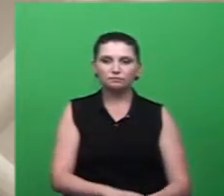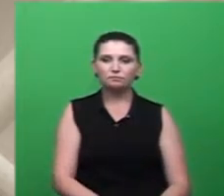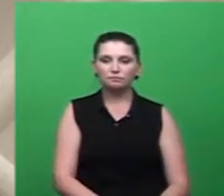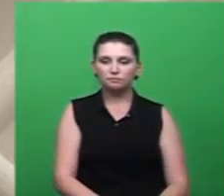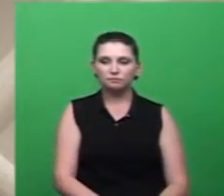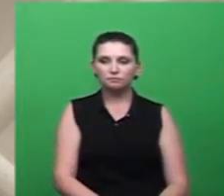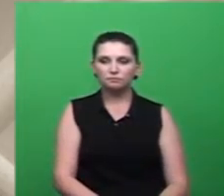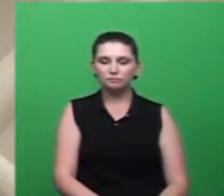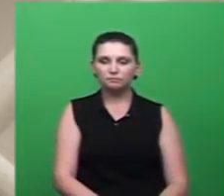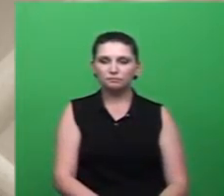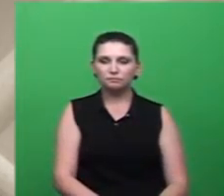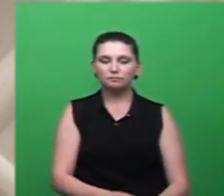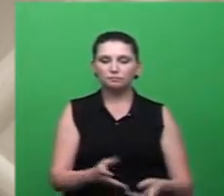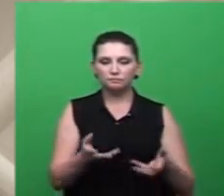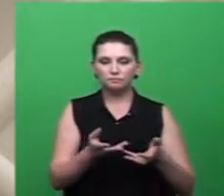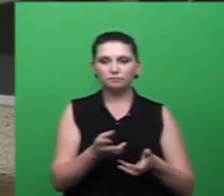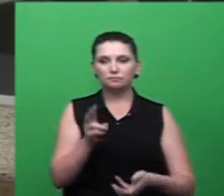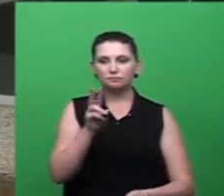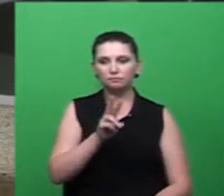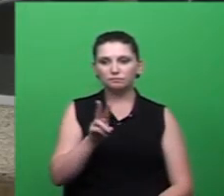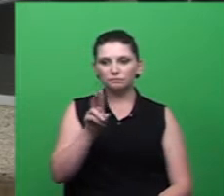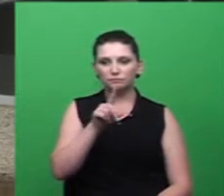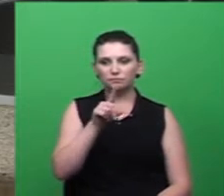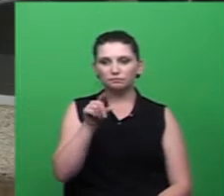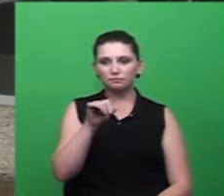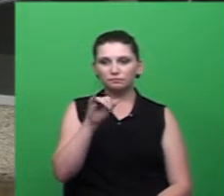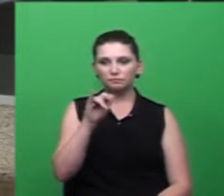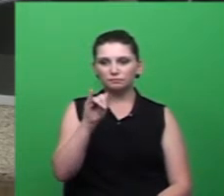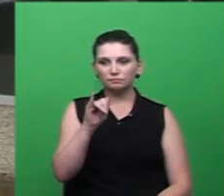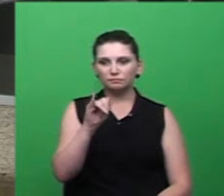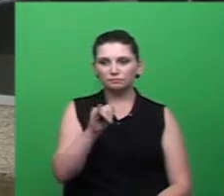com a palavra o vereador Wanderlei Zilli